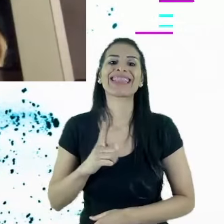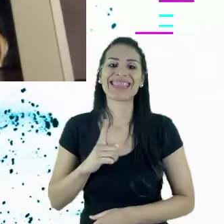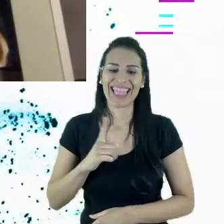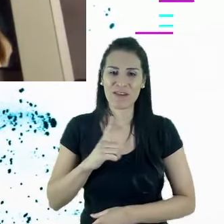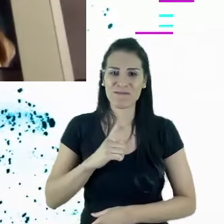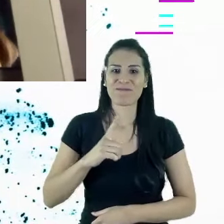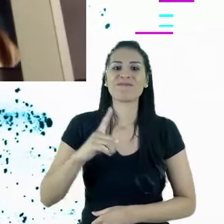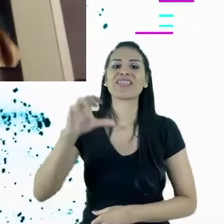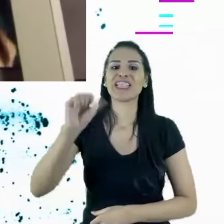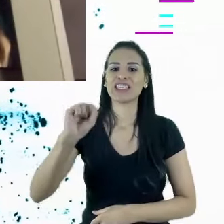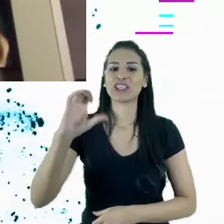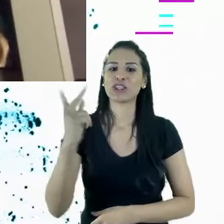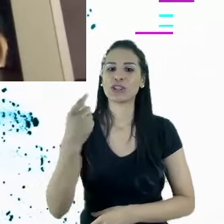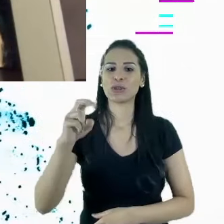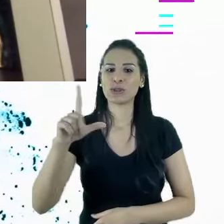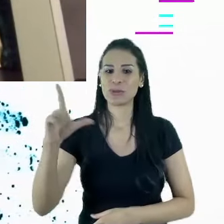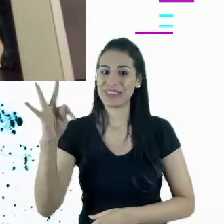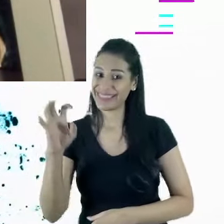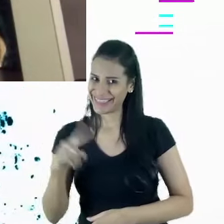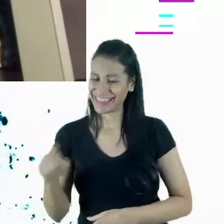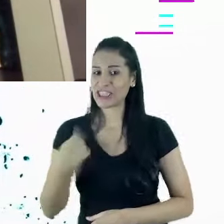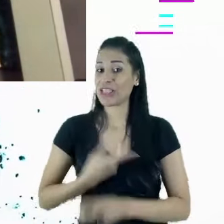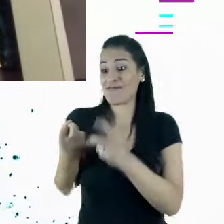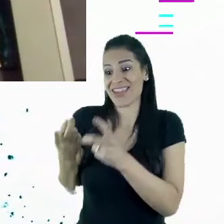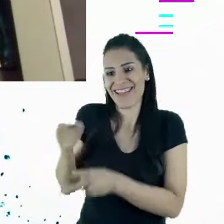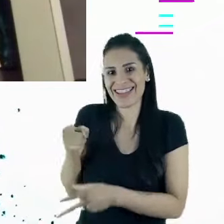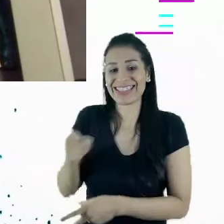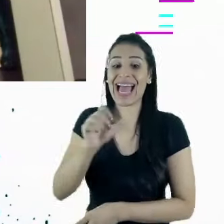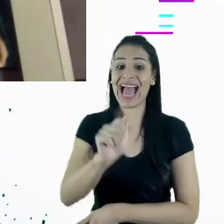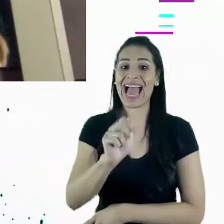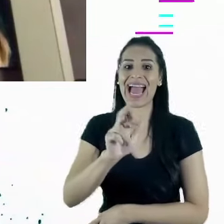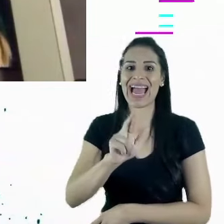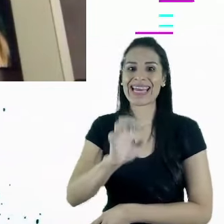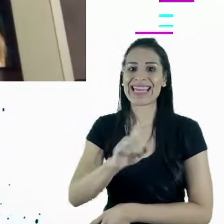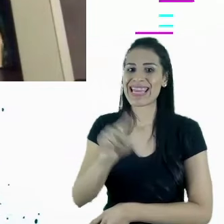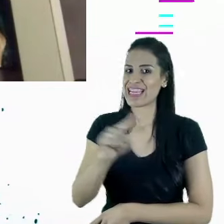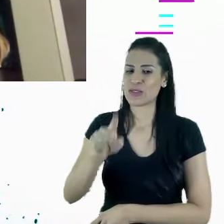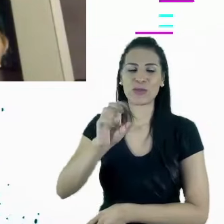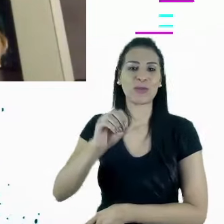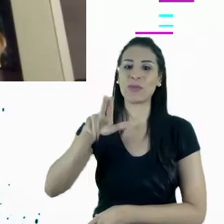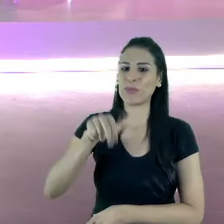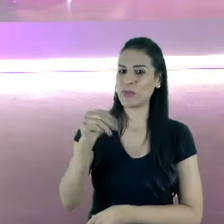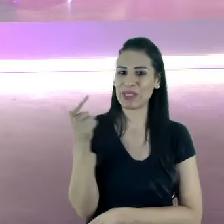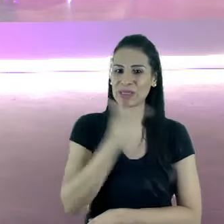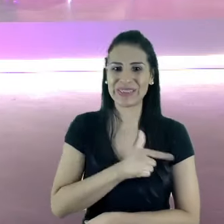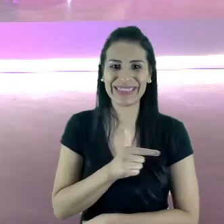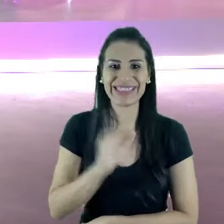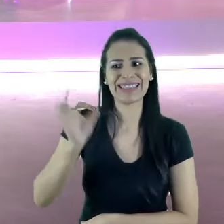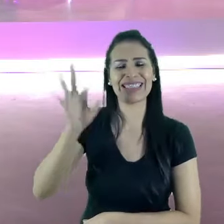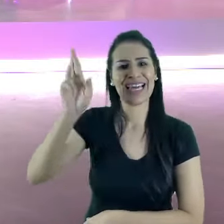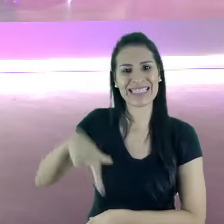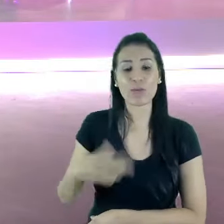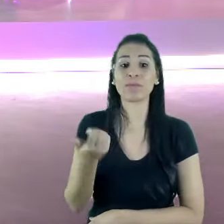exatamente. A Arezzo nunca conseguimos. A gente vendia a Alexandre. E corrigi, a Arezzo é mais preservada. É, você está com toda a razão. Olha, a